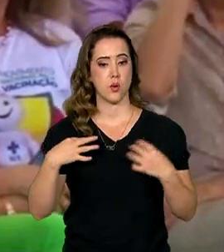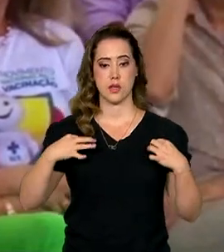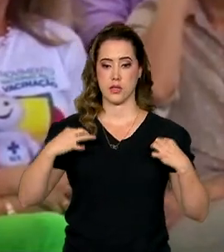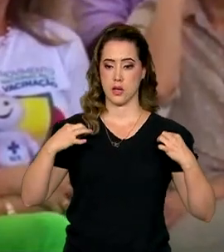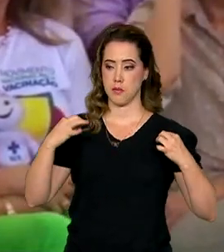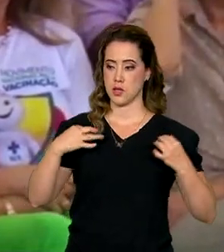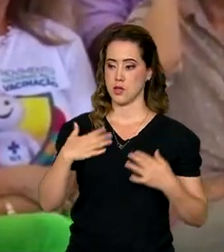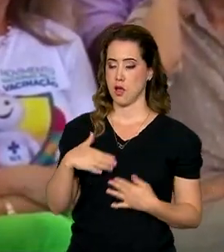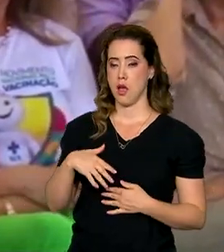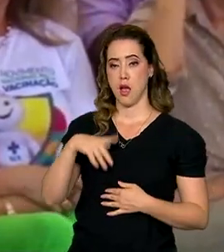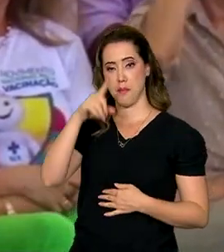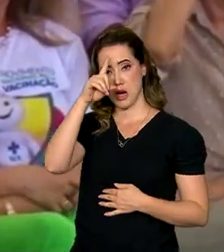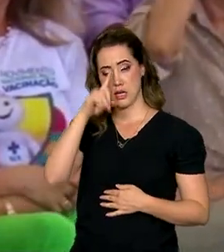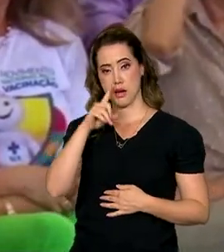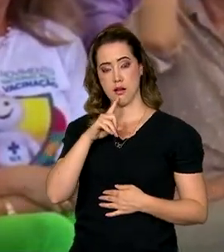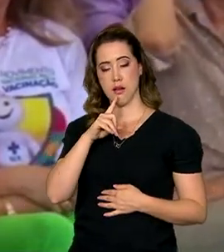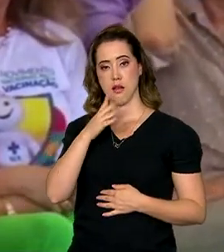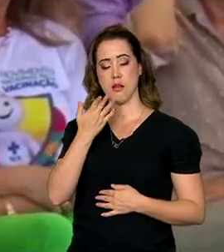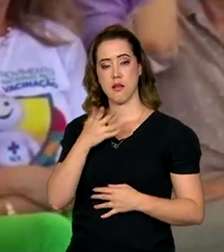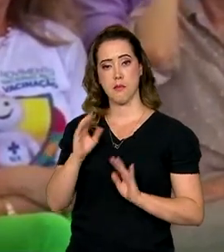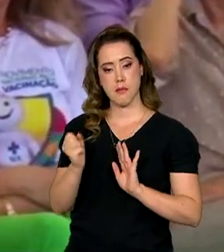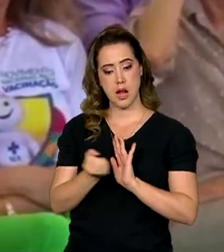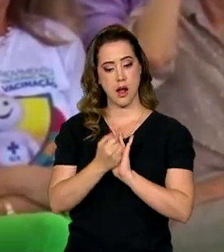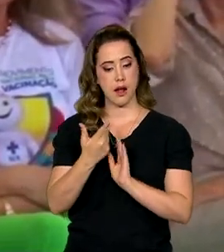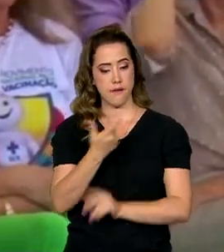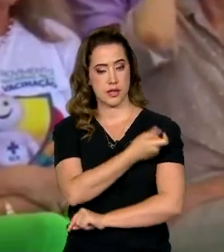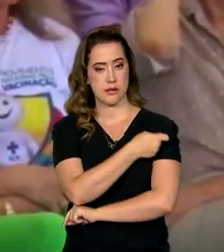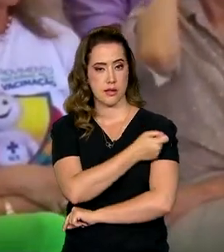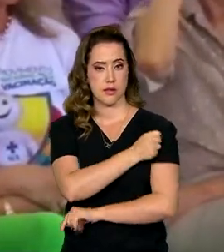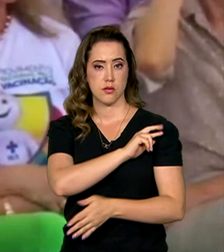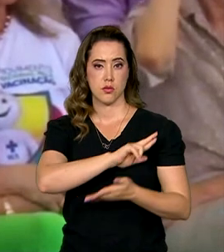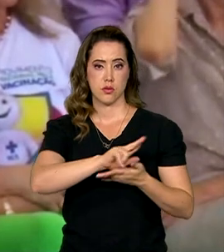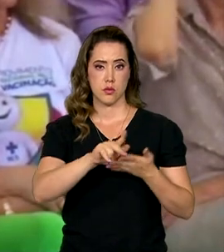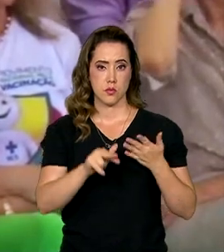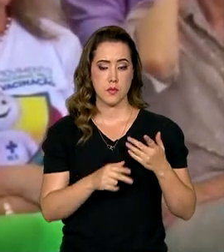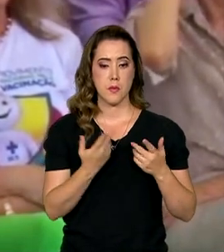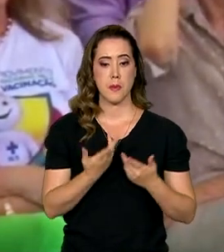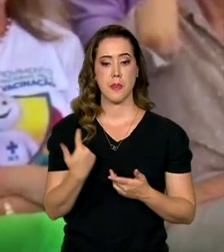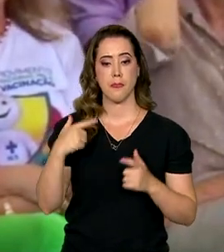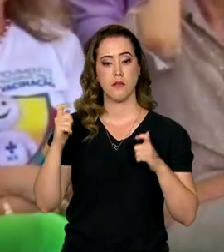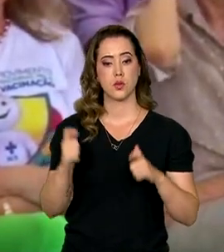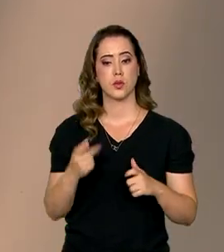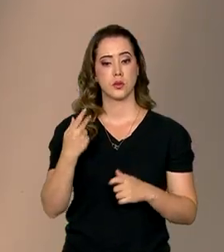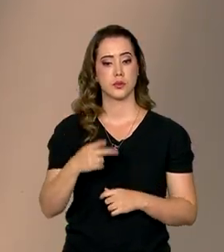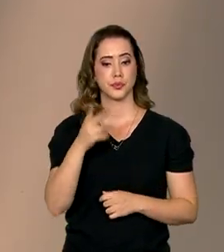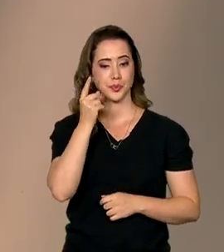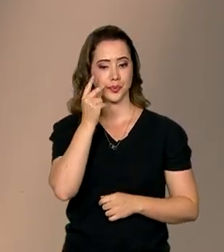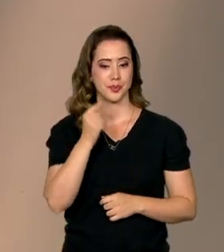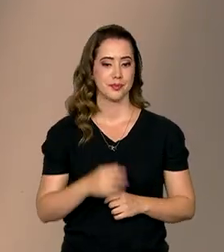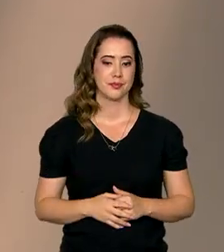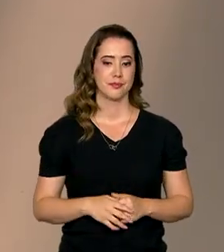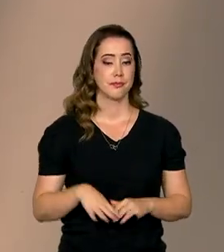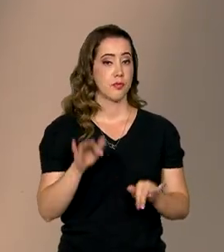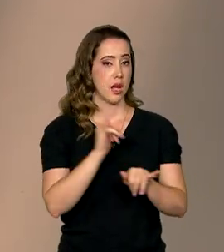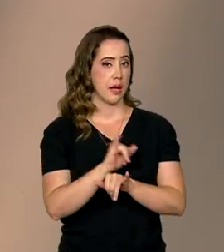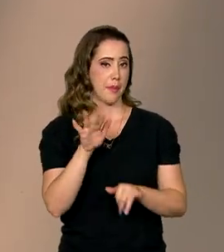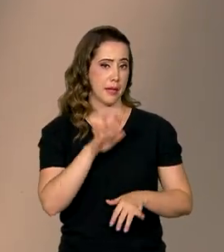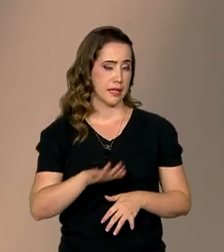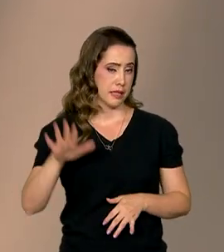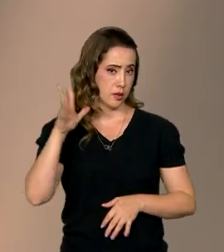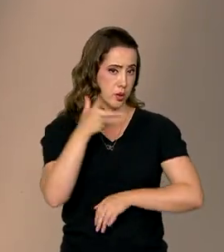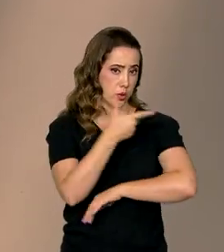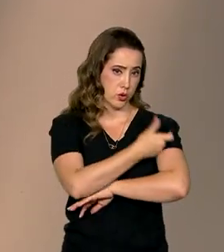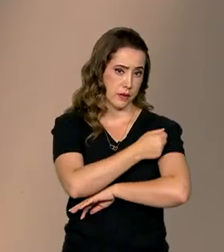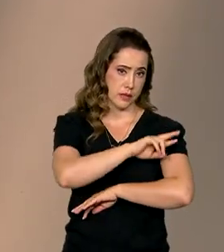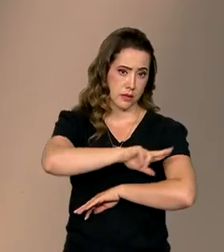amarela que marca a vacinação, a multivacinação no Ceará. A campanha nacional de